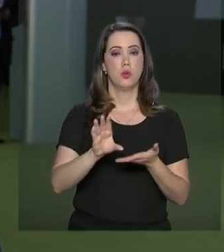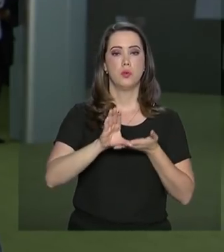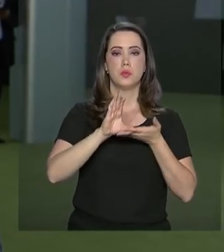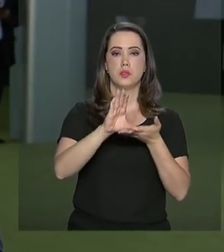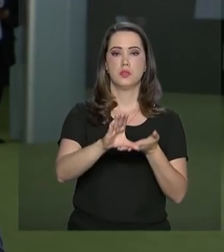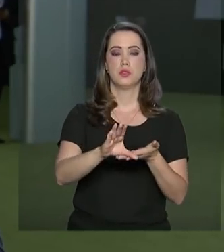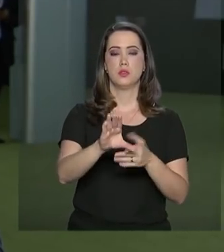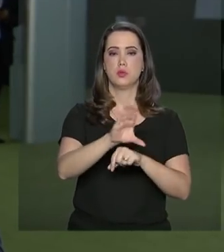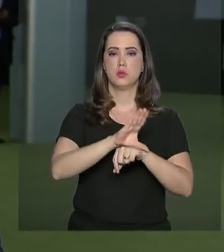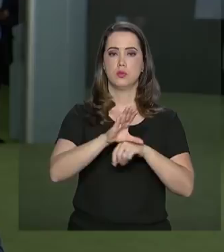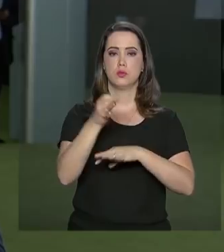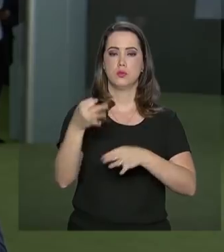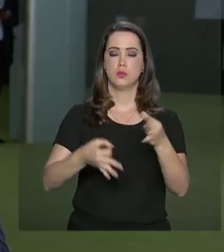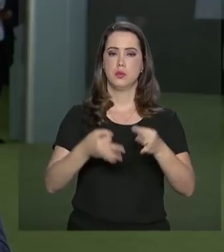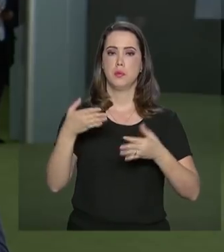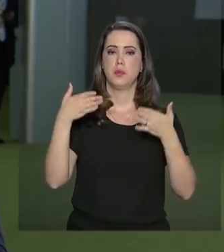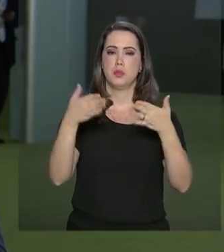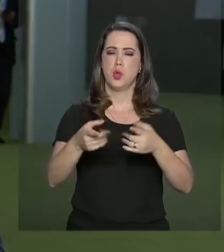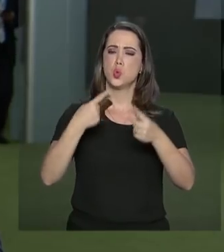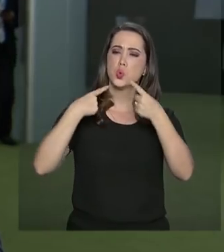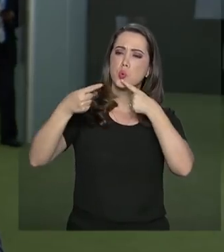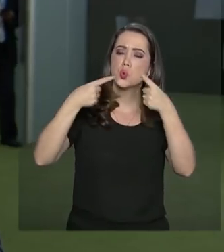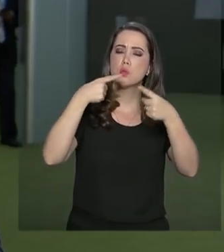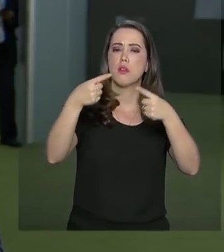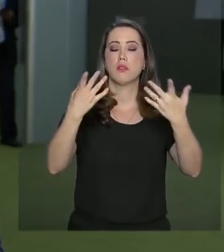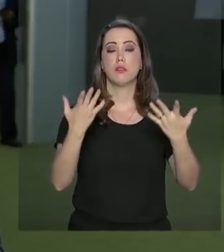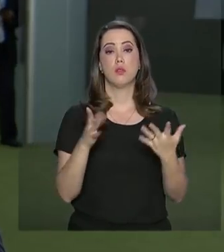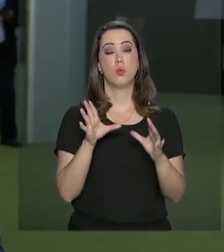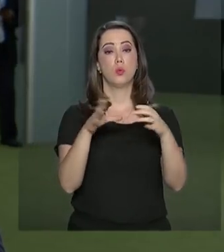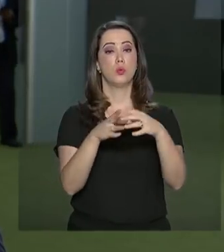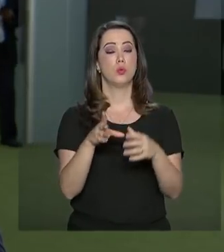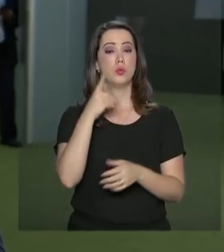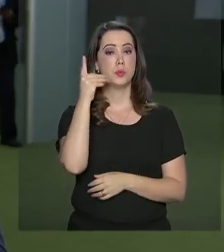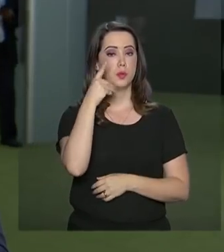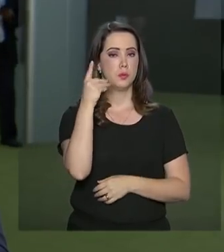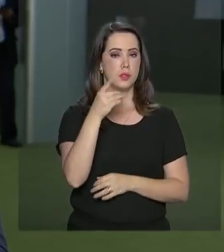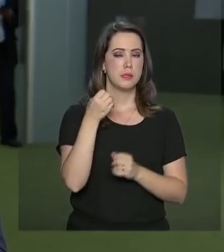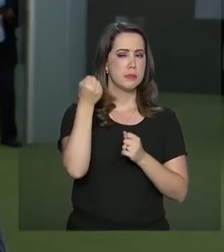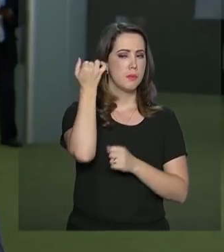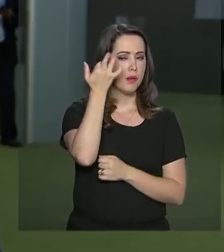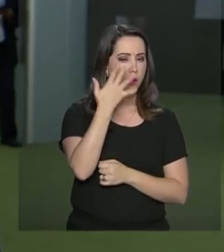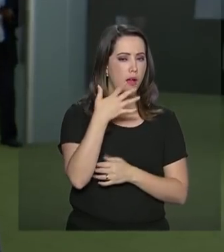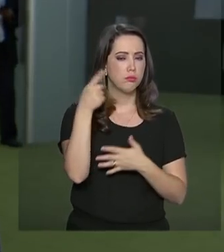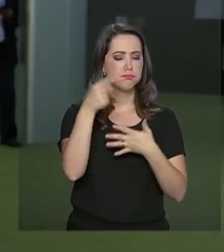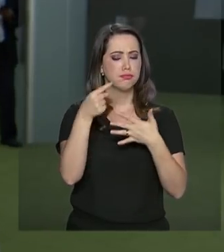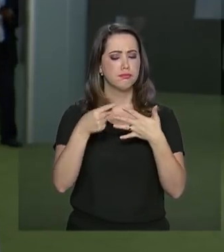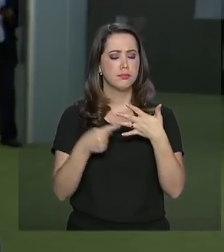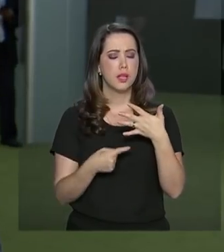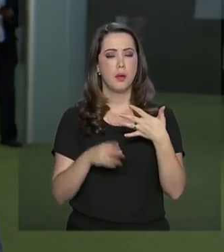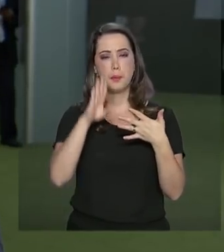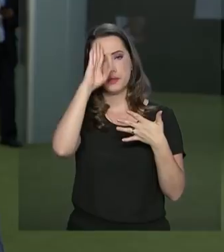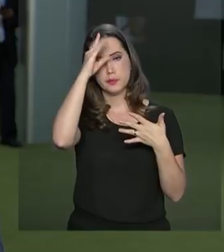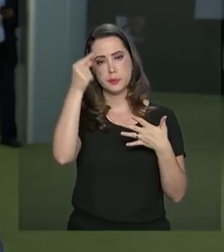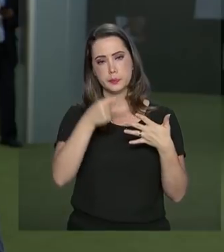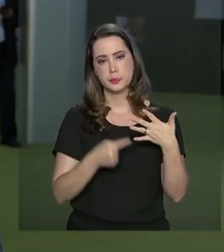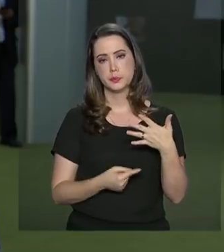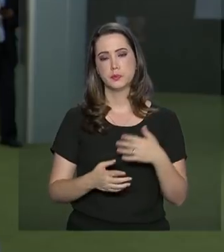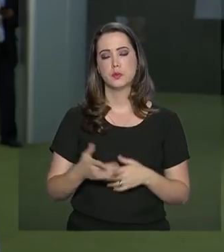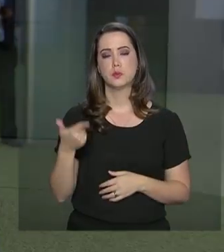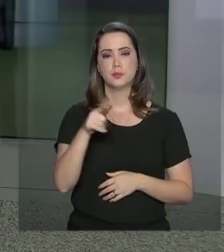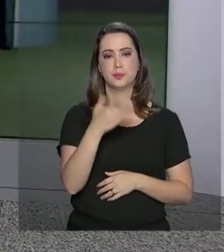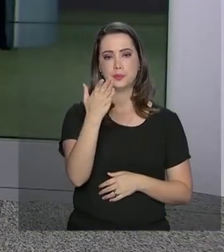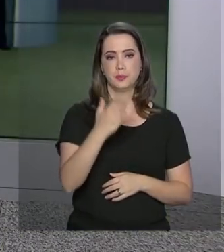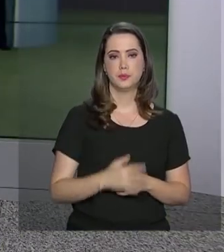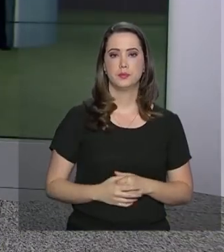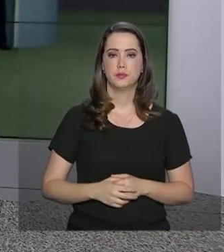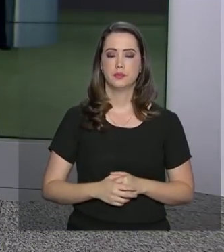Deputados participar de um debate com os parlamentares e esclarecer os principais pontos da proposta. Eu volto com